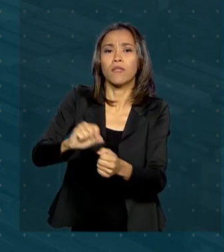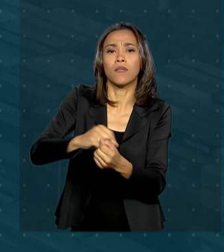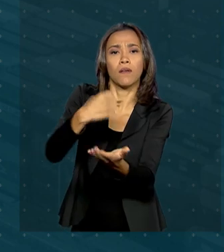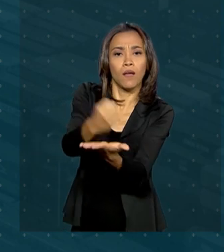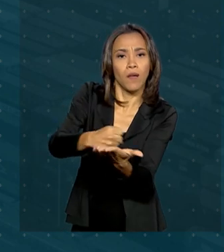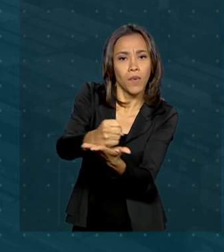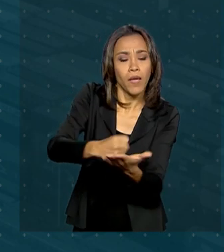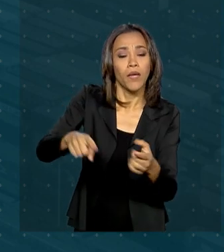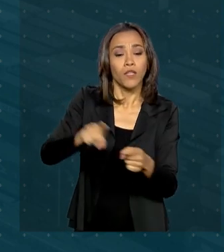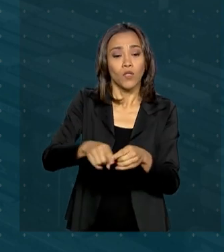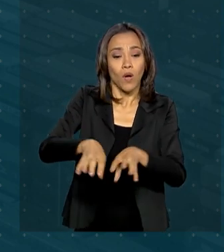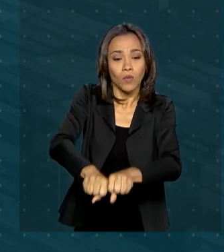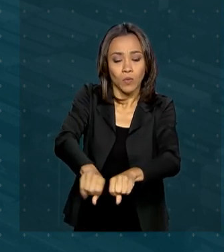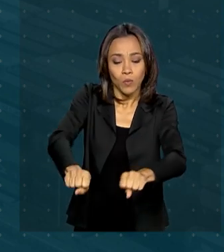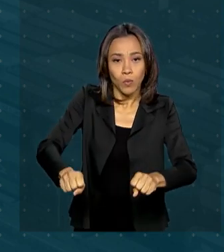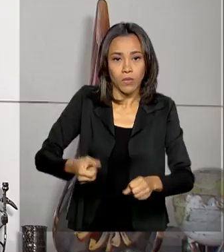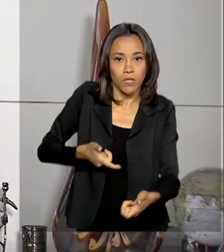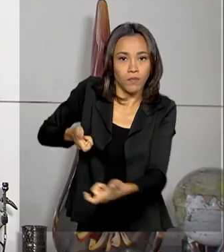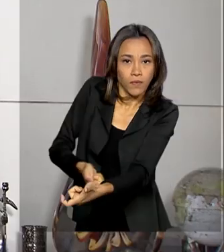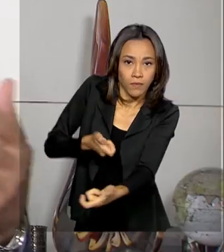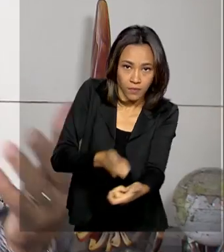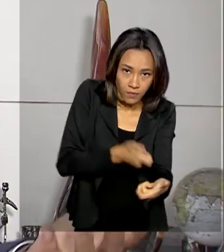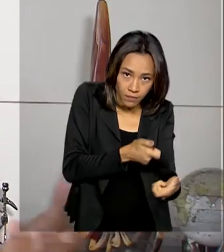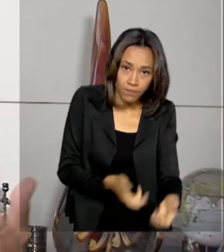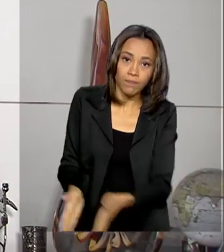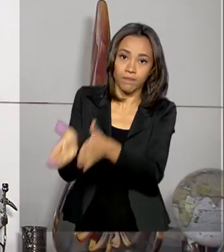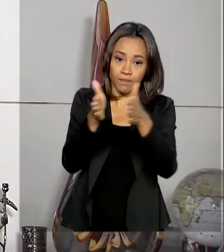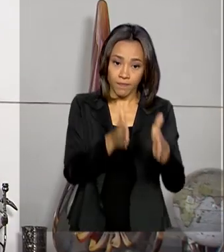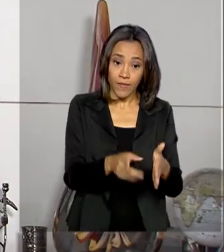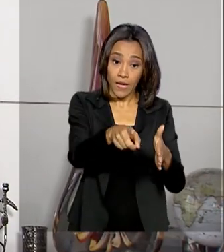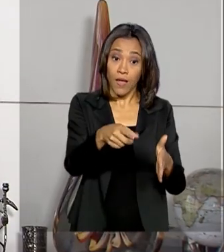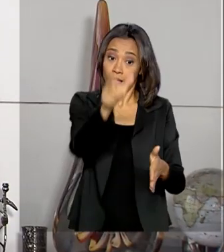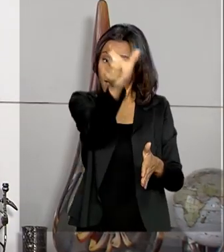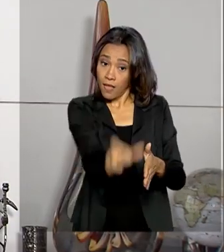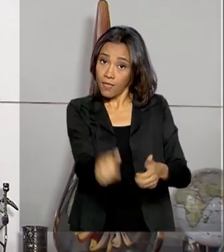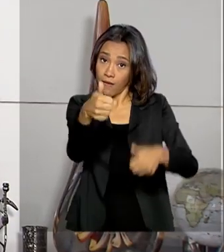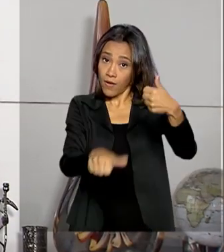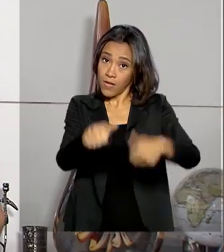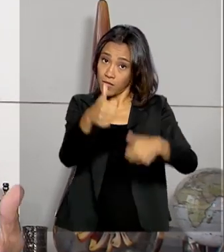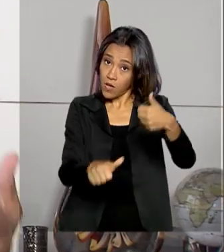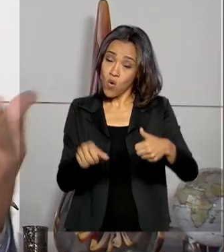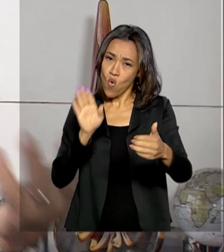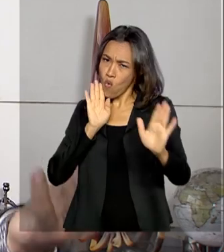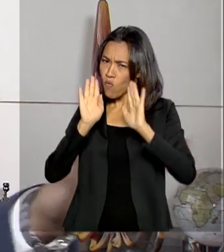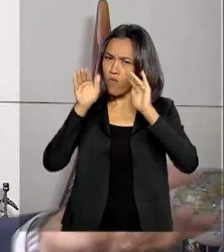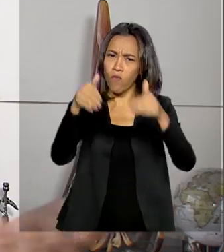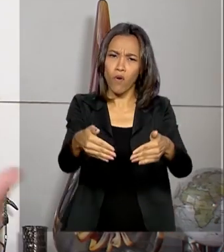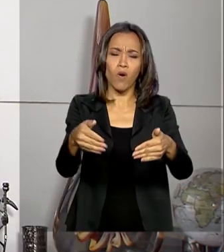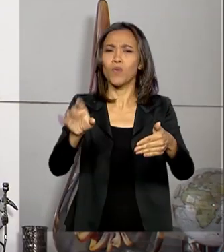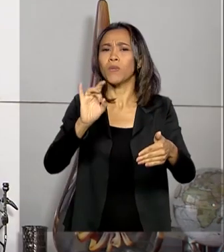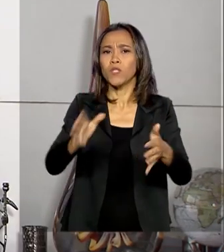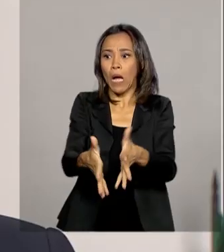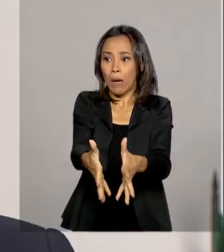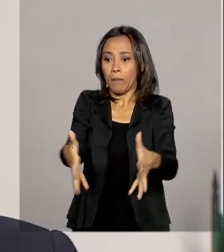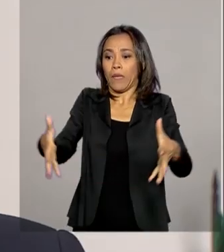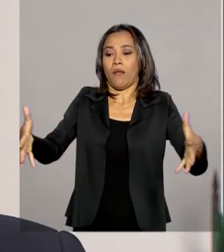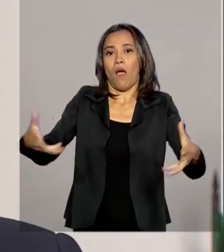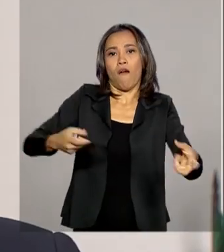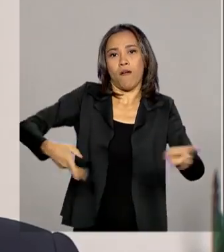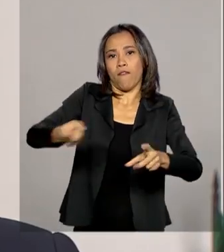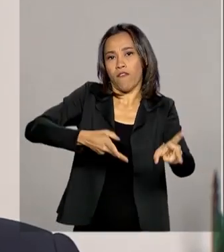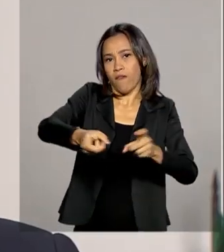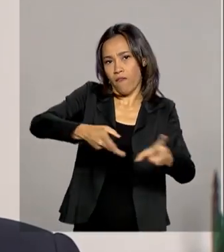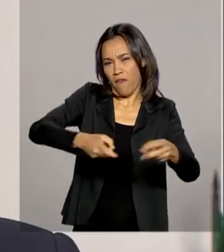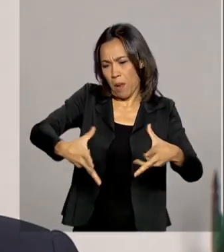além de adubos e inseticidas. Na avaliação da CNI, o foco não é apenas a ampliação do comércio, mas